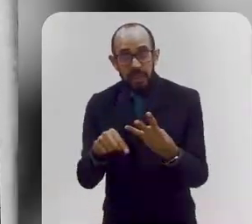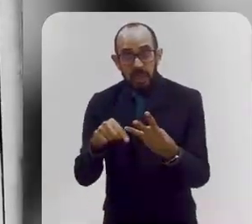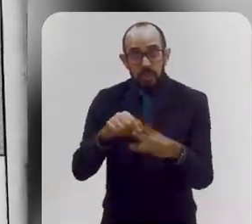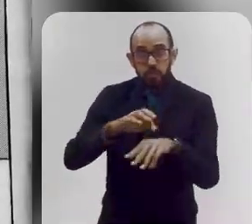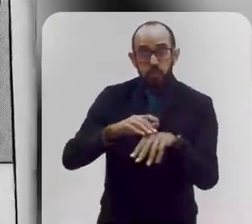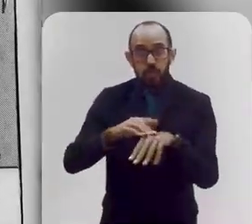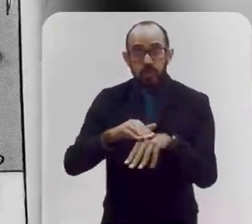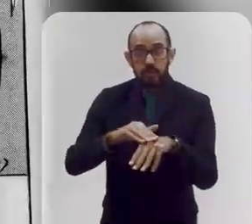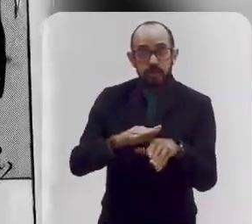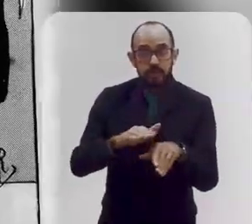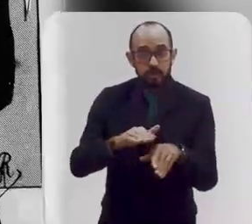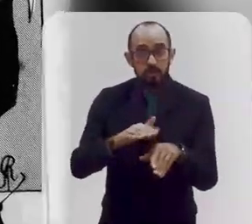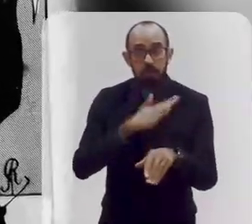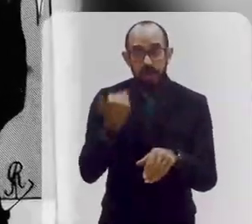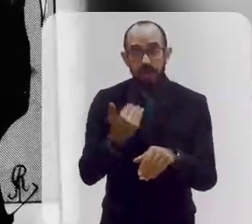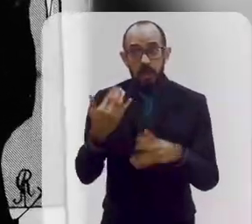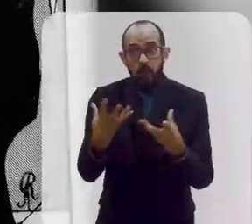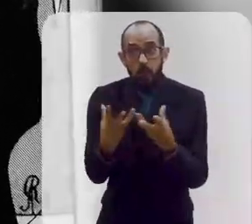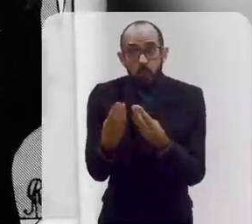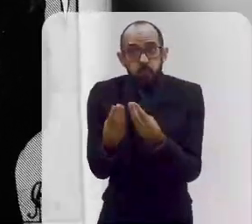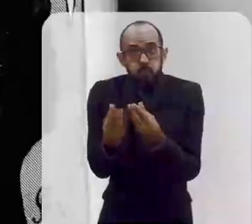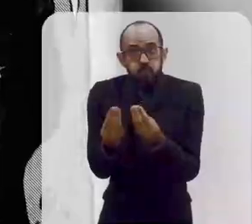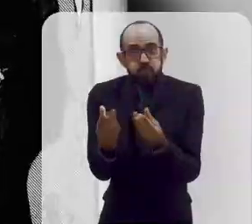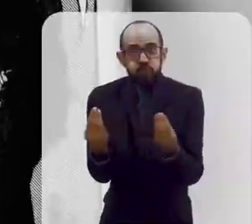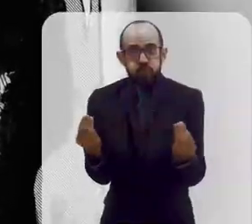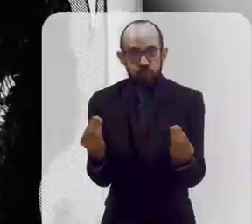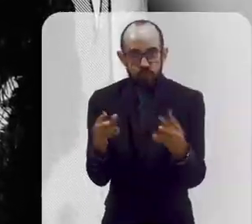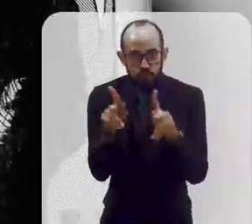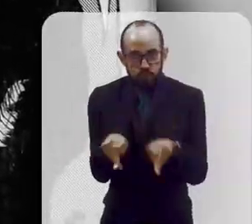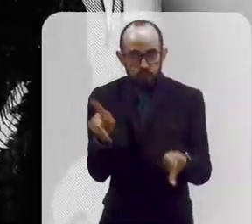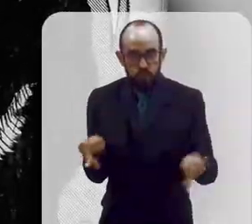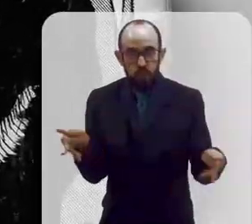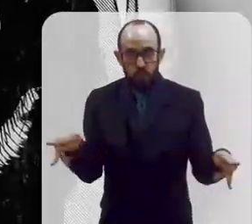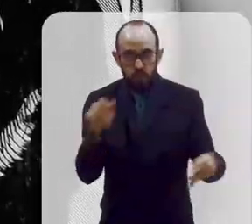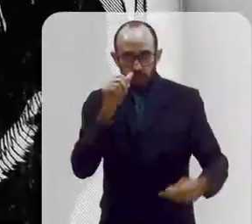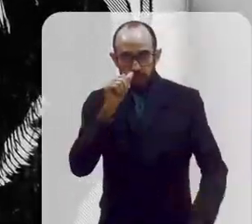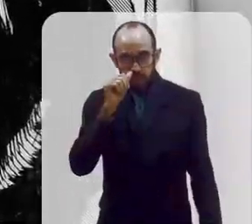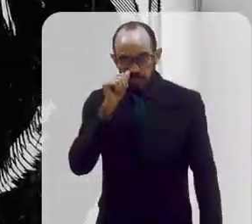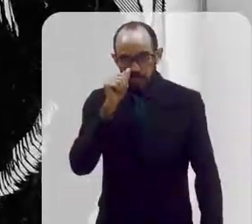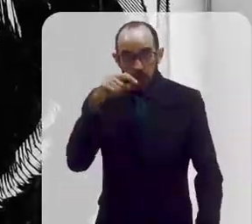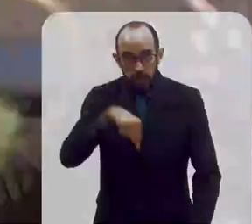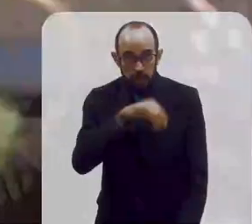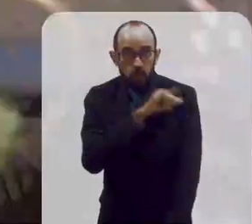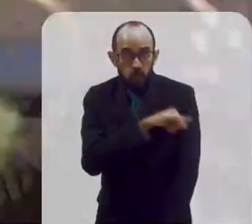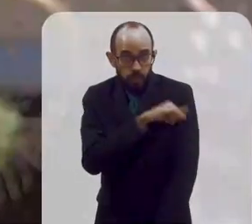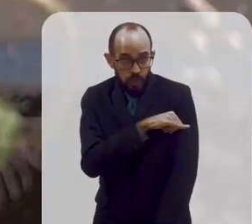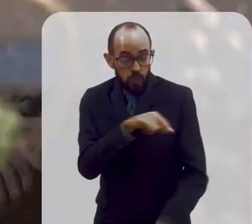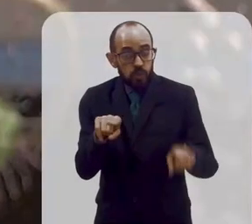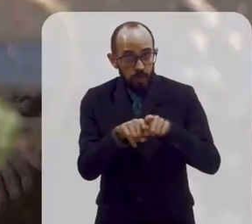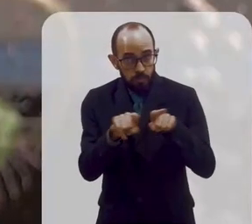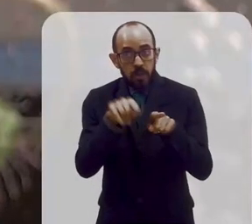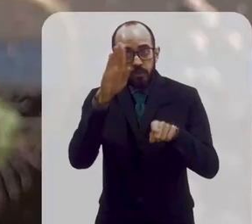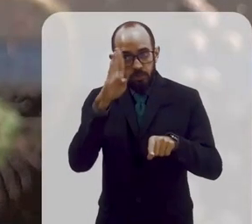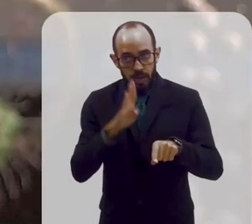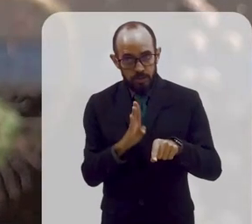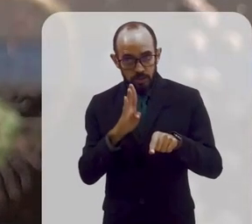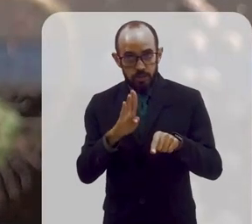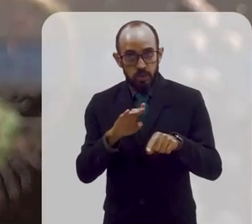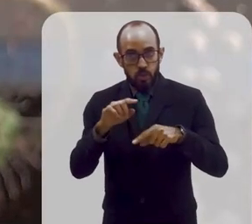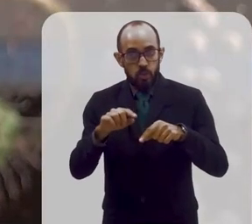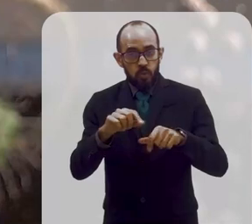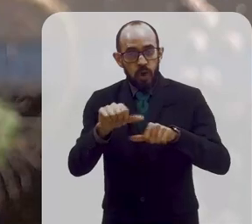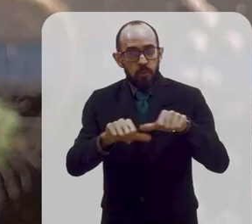matavam muito, em grande quantidade de pessoas, no Rio de Janeiro e no Brasil, de uma maneira geral,